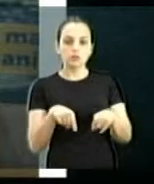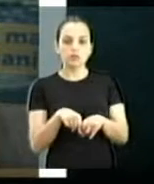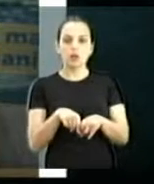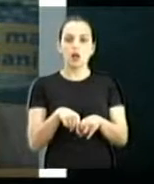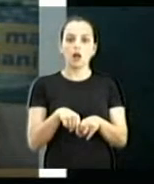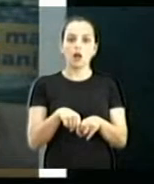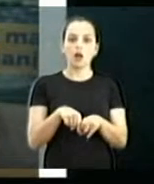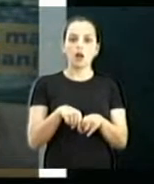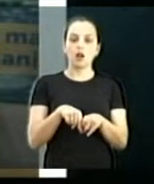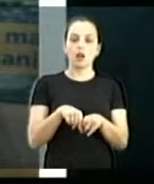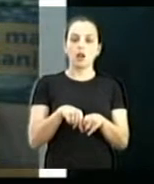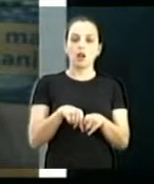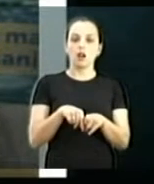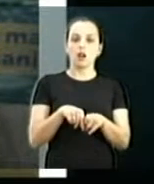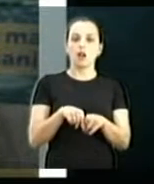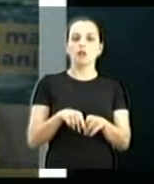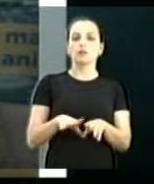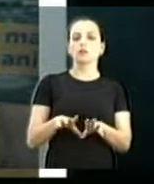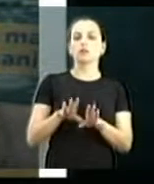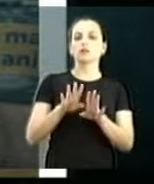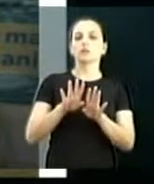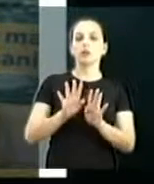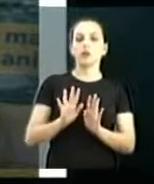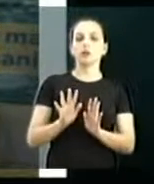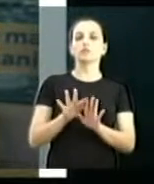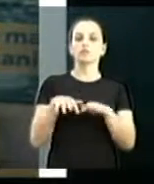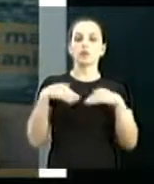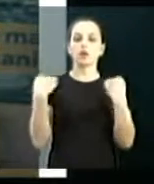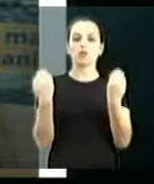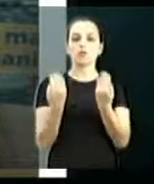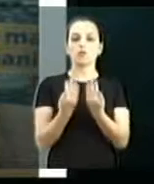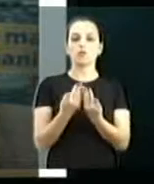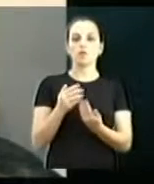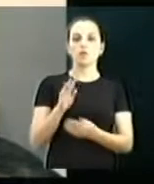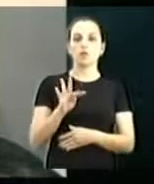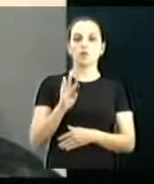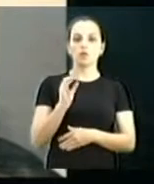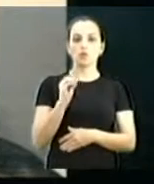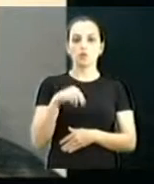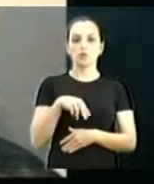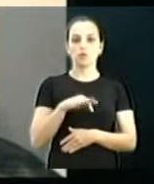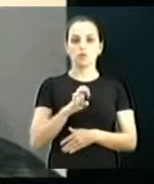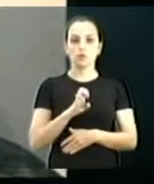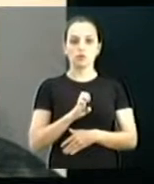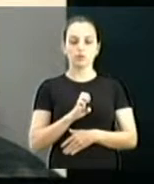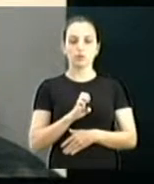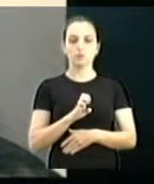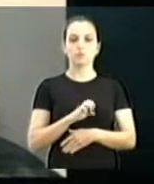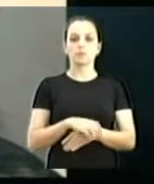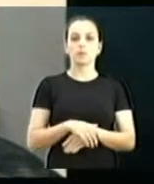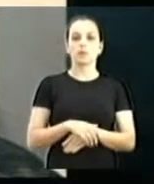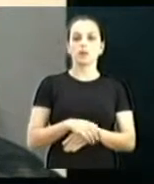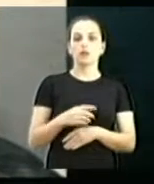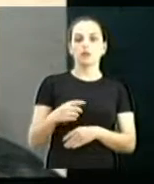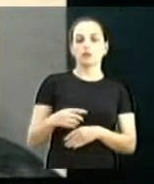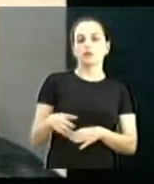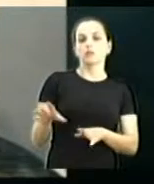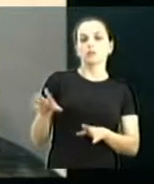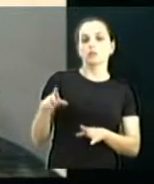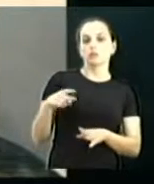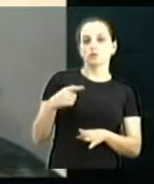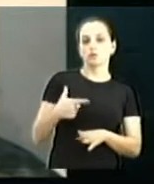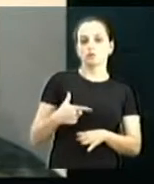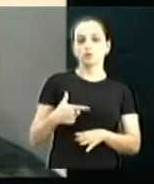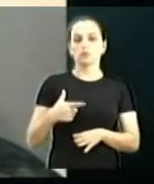com demais vereadores. Dia 25, participamos do sorteio de endereço de residencial Maria Helena Lepre, do